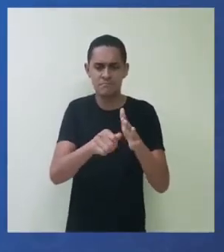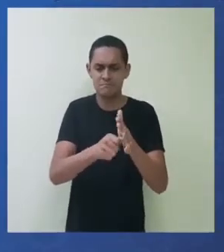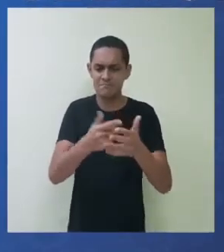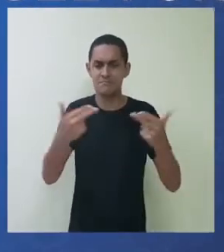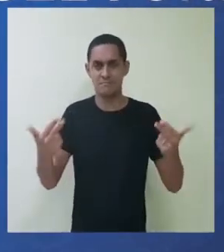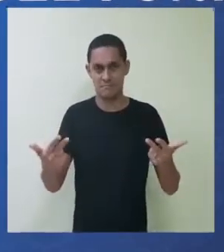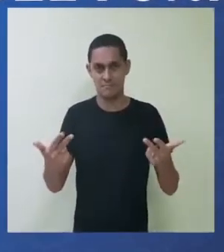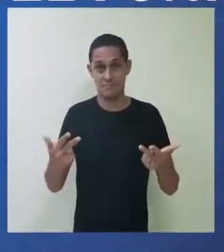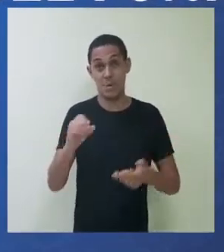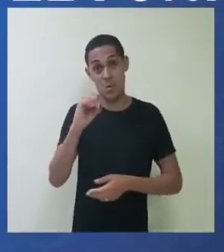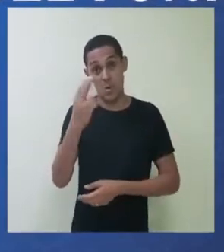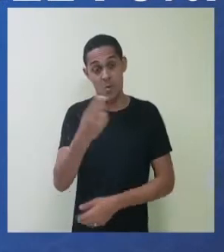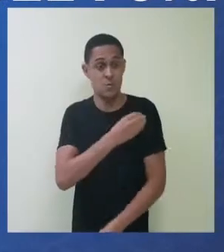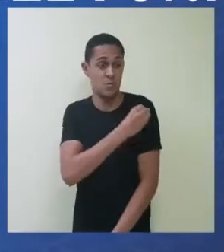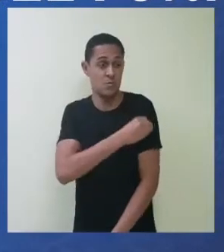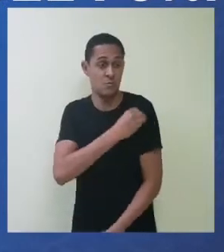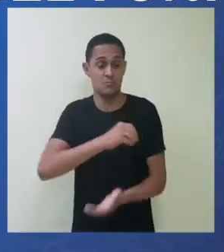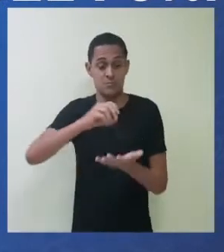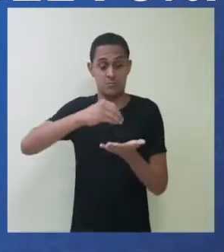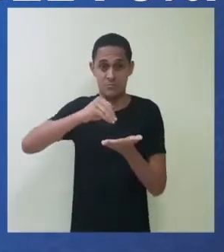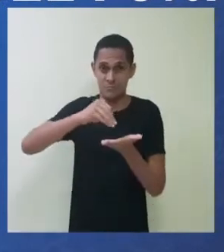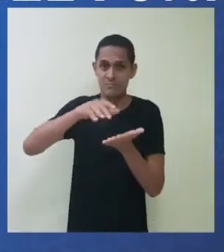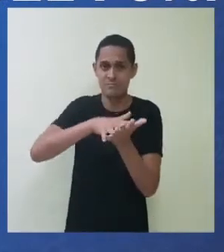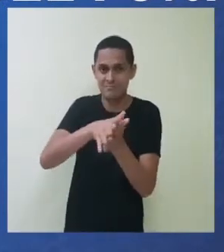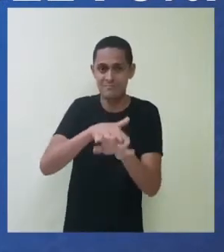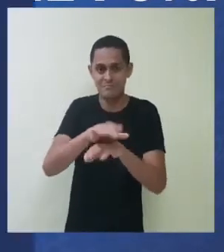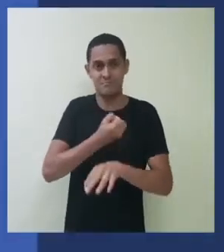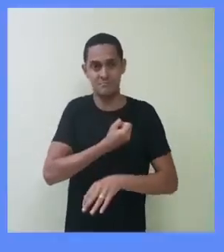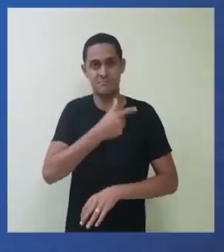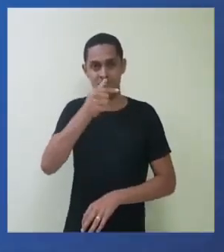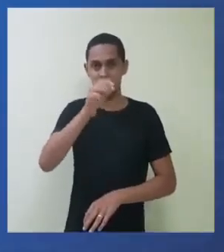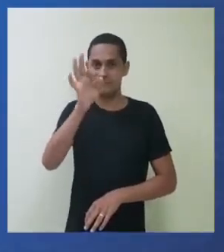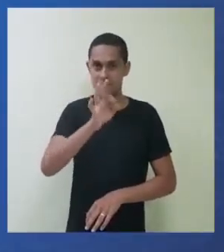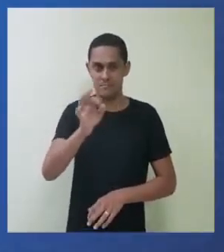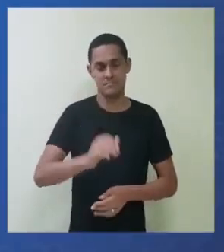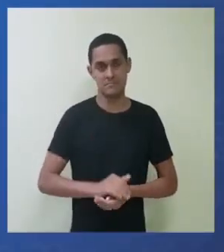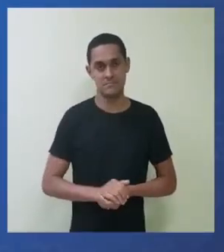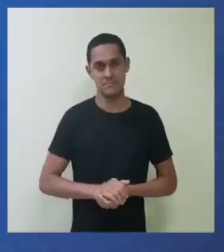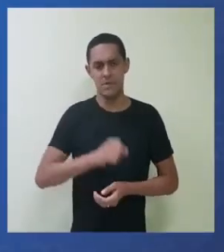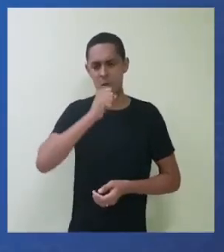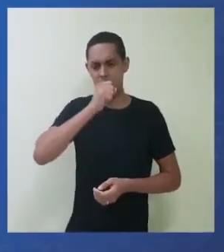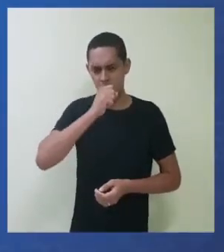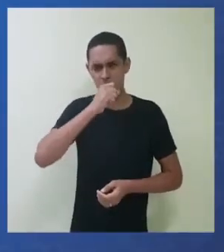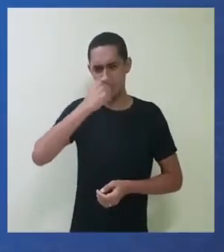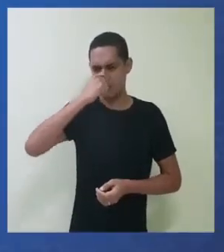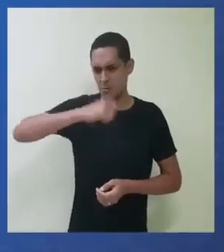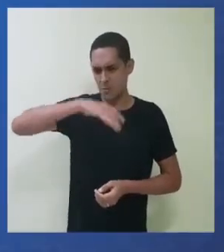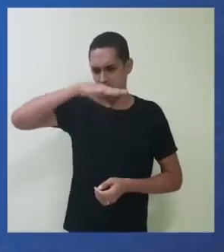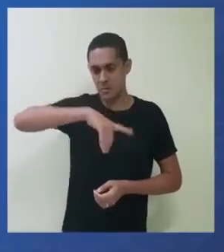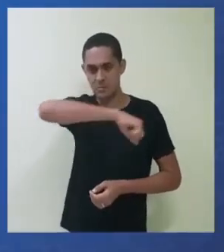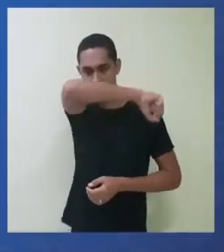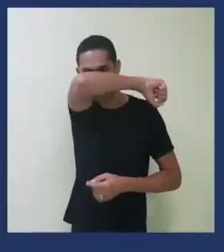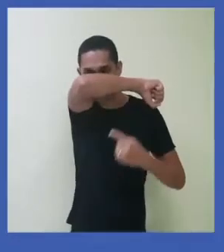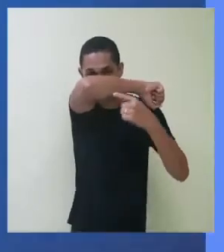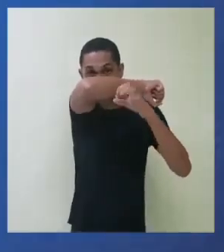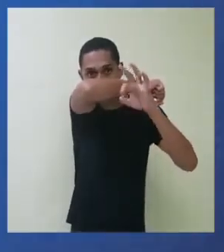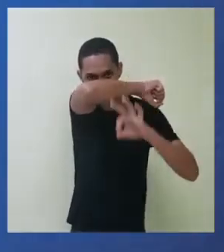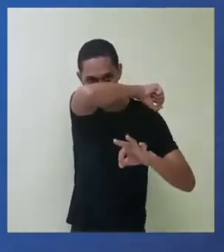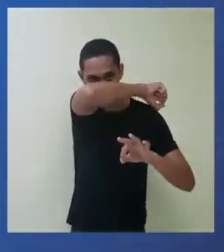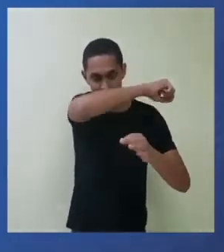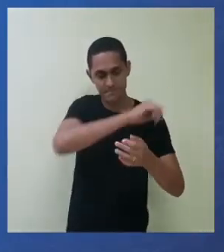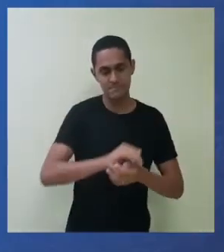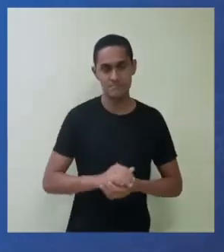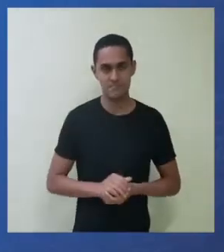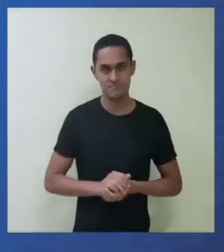frequência, com água e sabão, ou higienize com álcool em gel 70%. Autossir ou espirrar, cubra nariz e boca com o cotovelo.